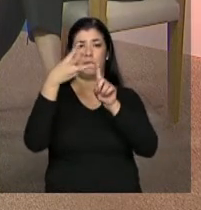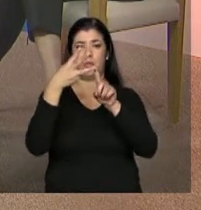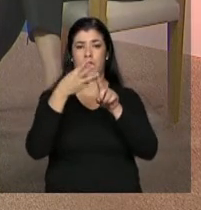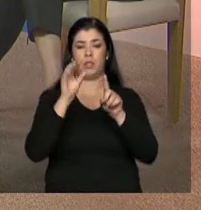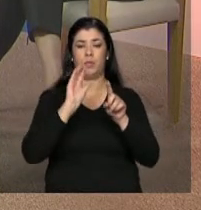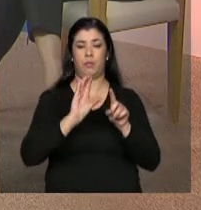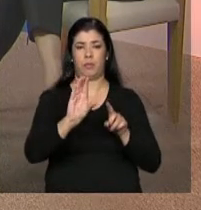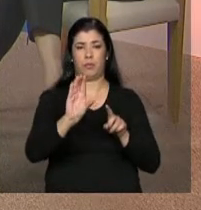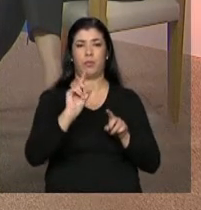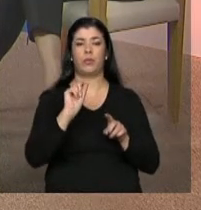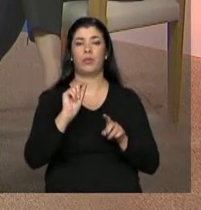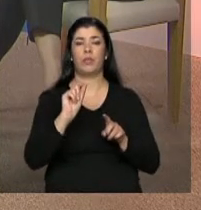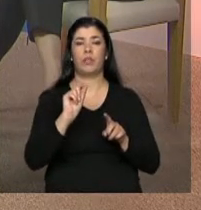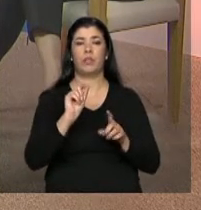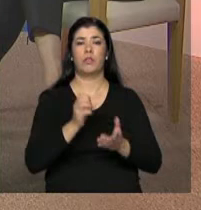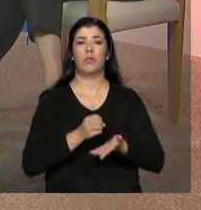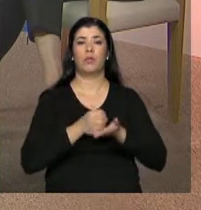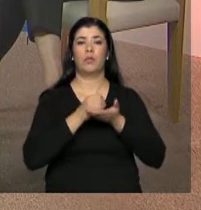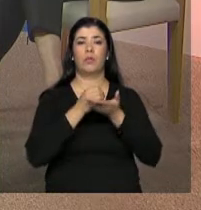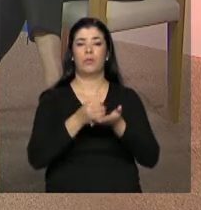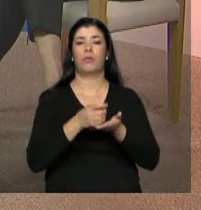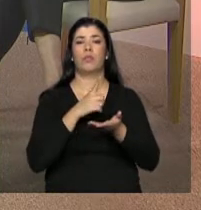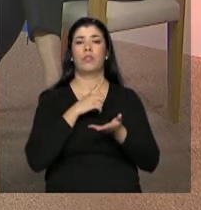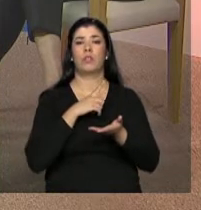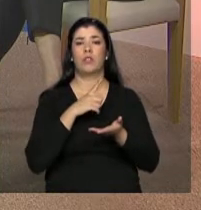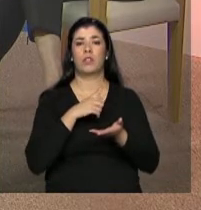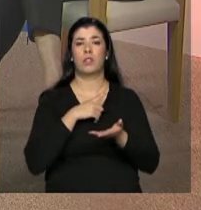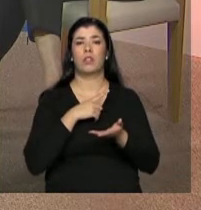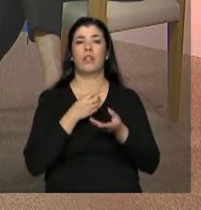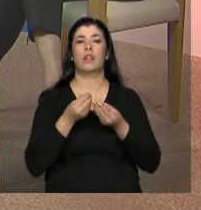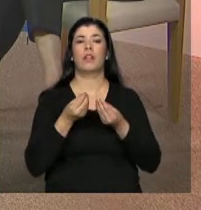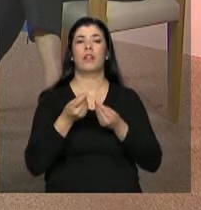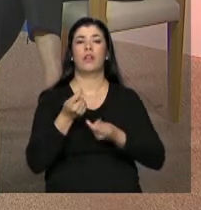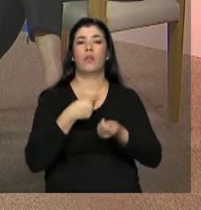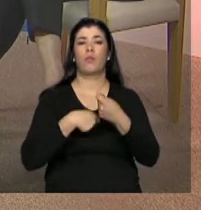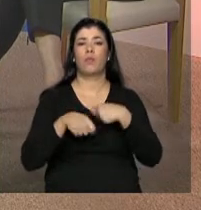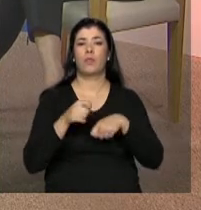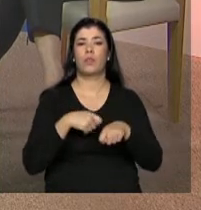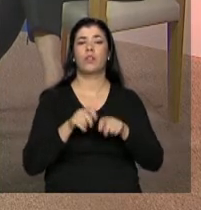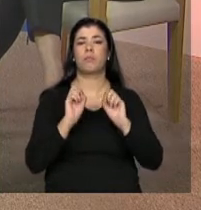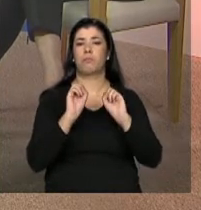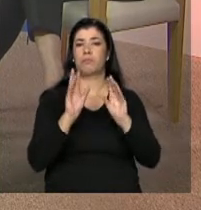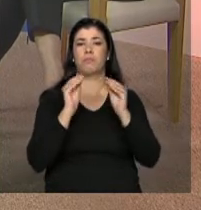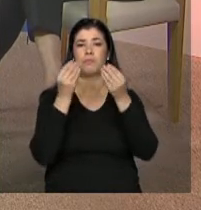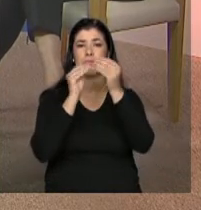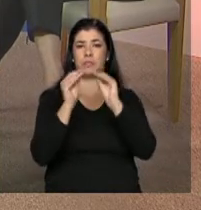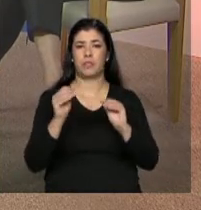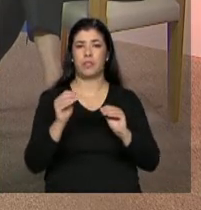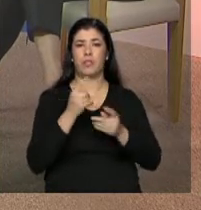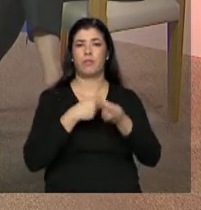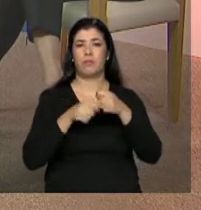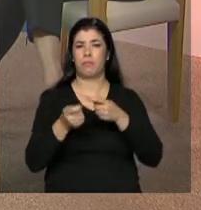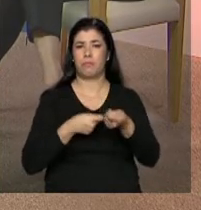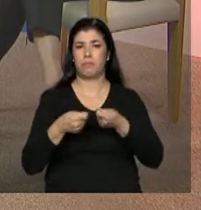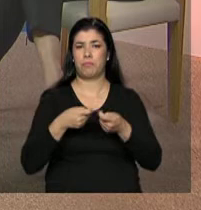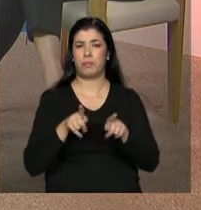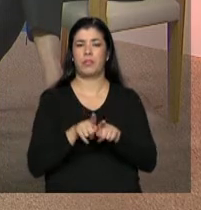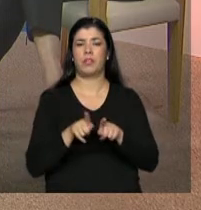que vai tratar de questões relacionadas ao financiamento e, ok. Uma outra coisa necessária,